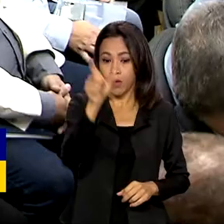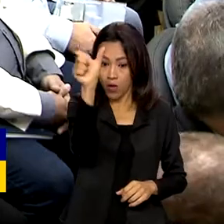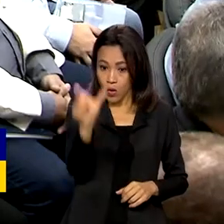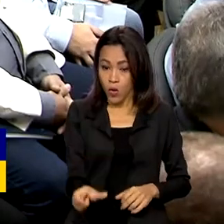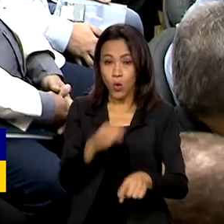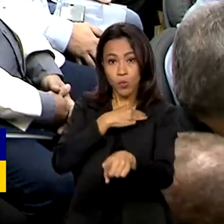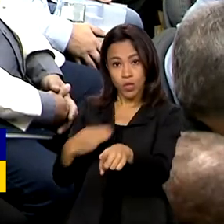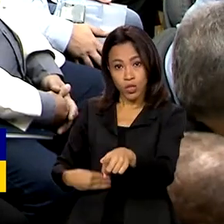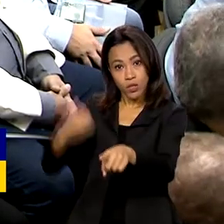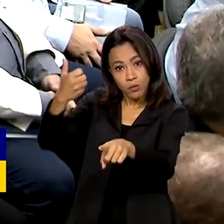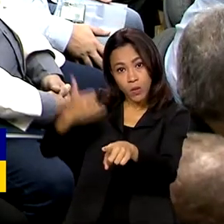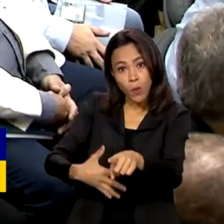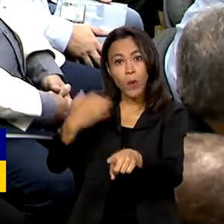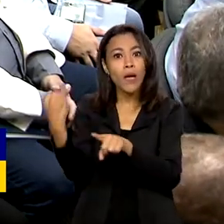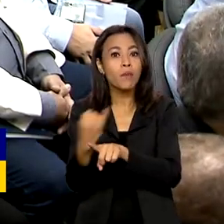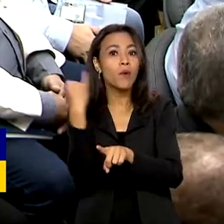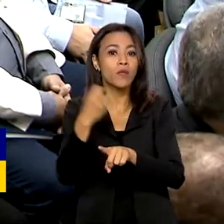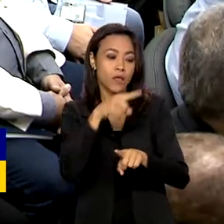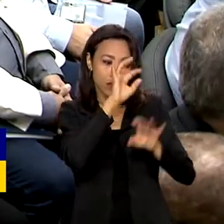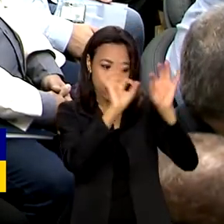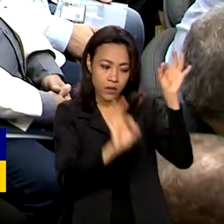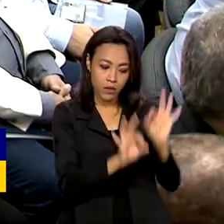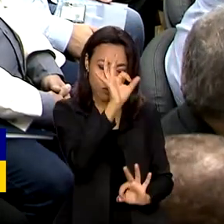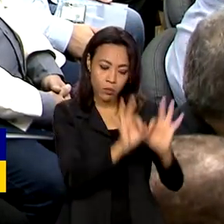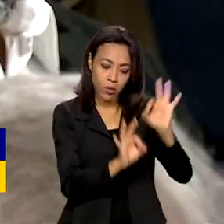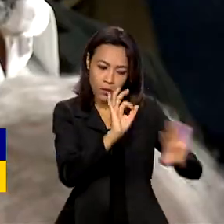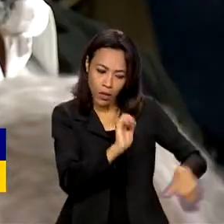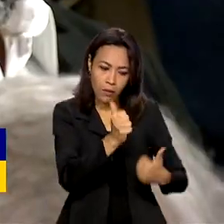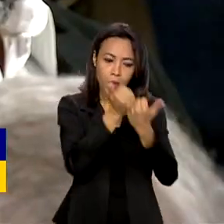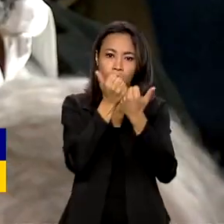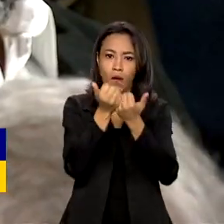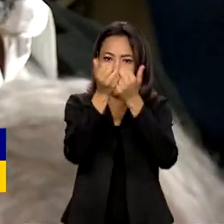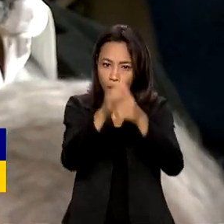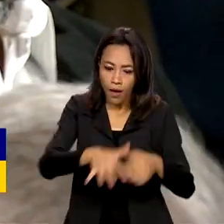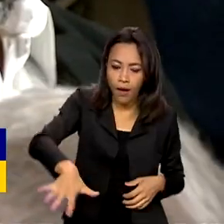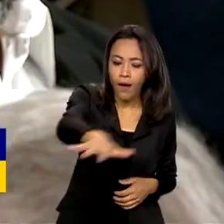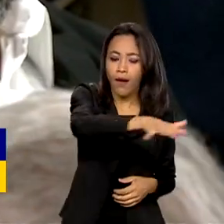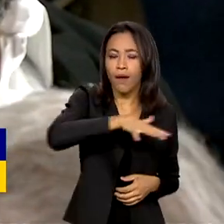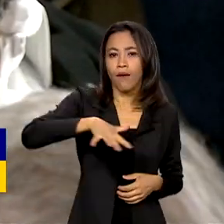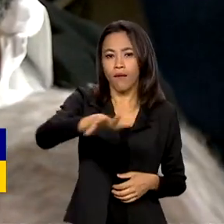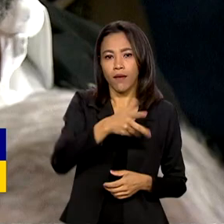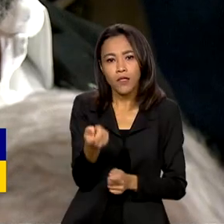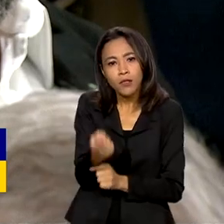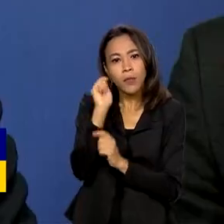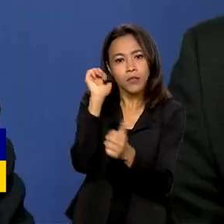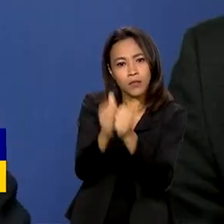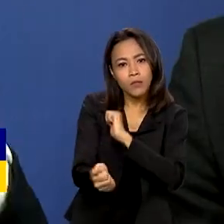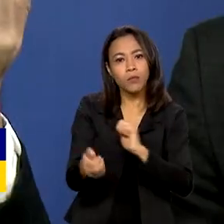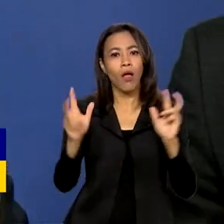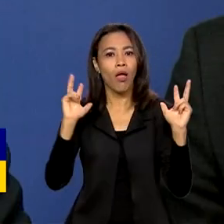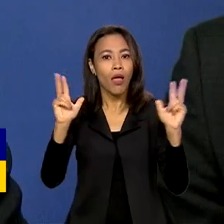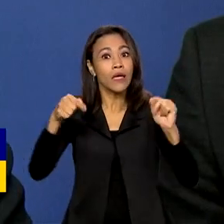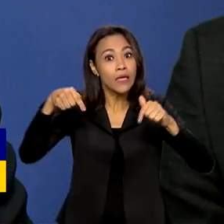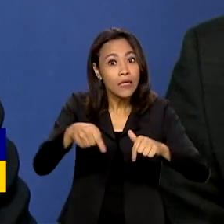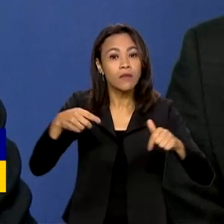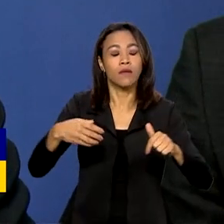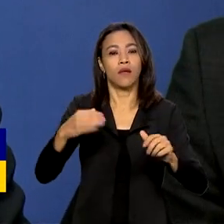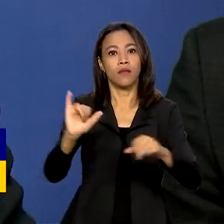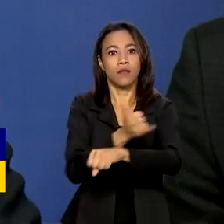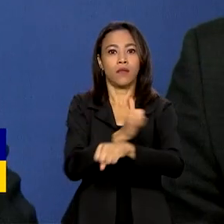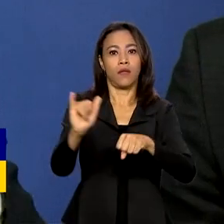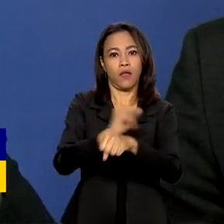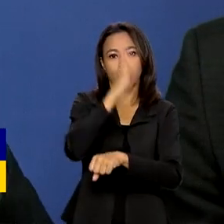importância do plano para ajudar a desenvolver o setor, que é estratégico para o país. Esse país, que tem 8